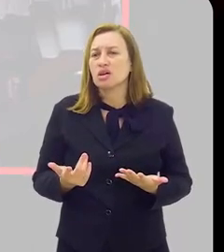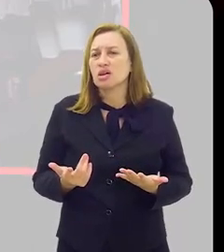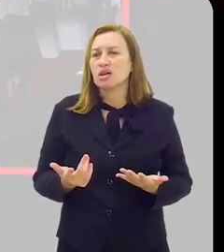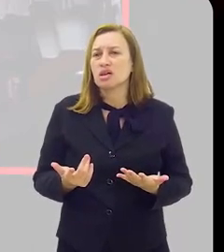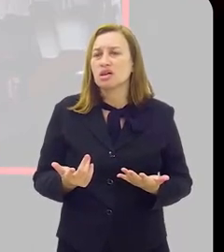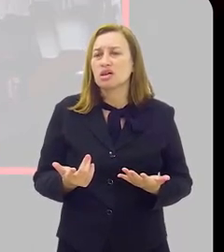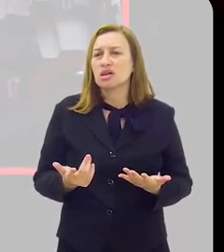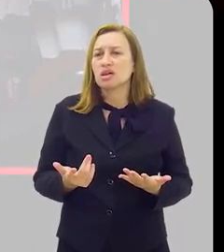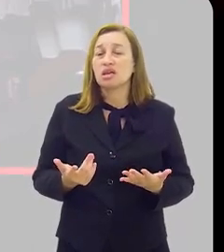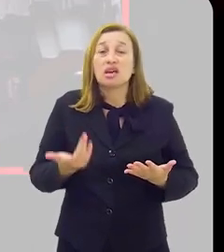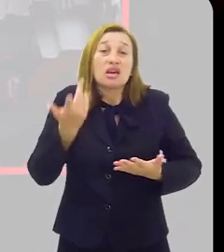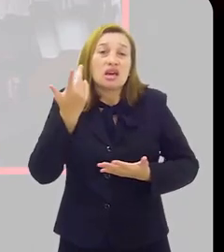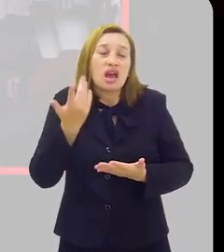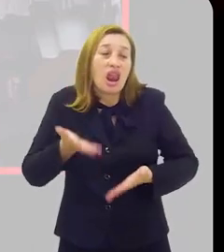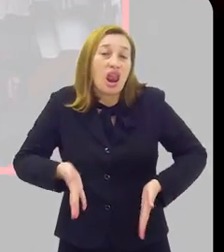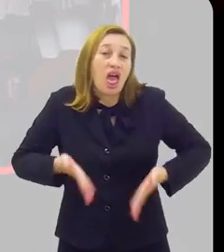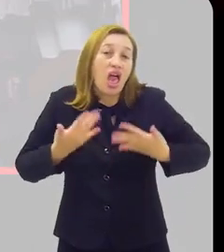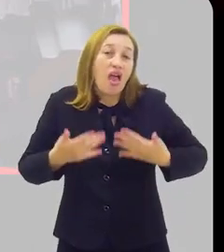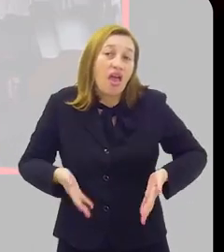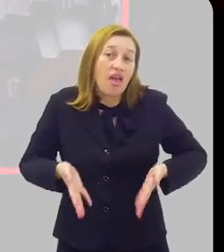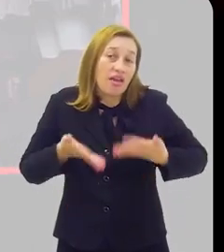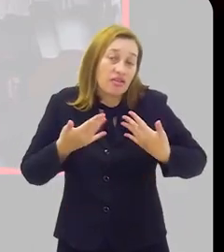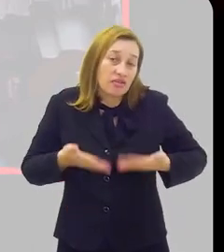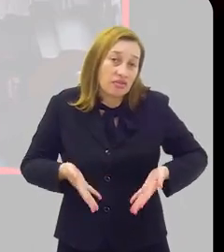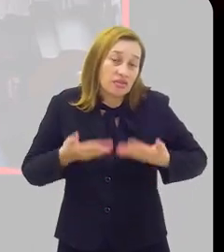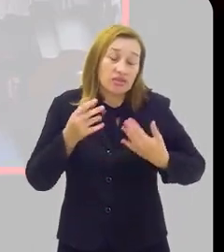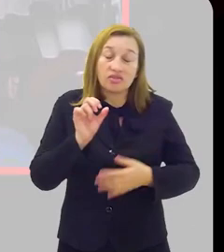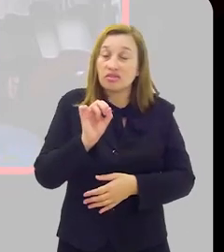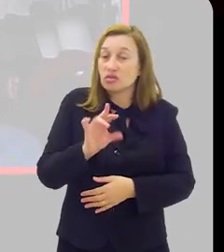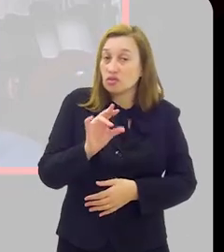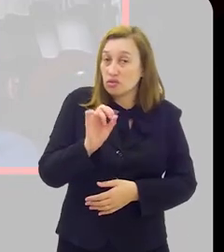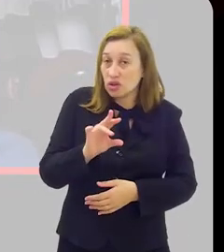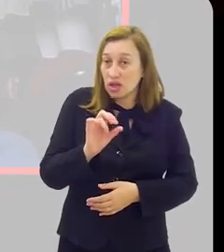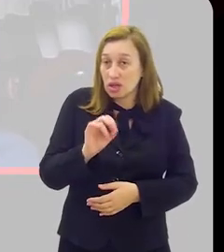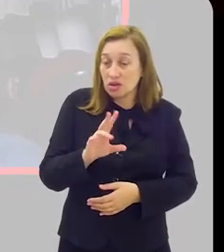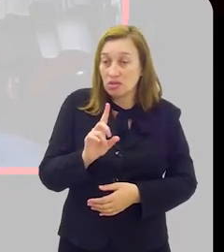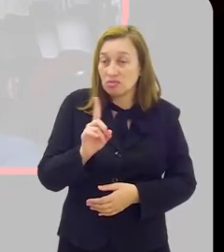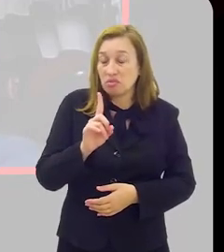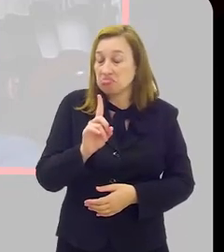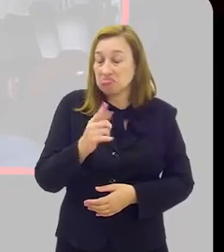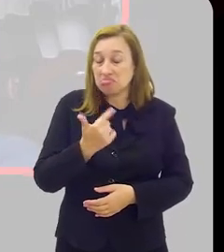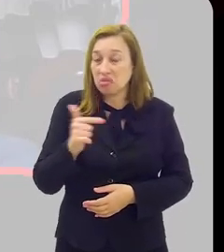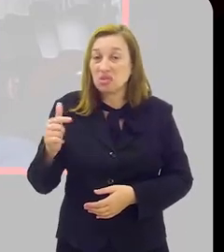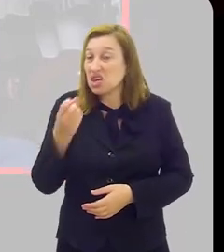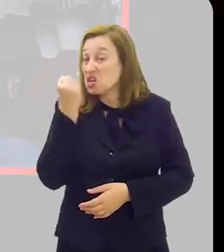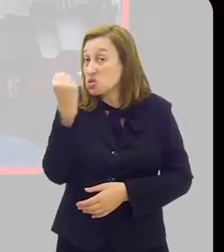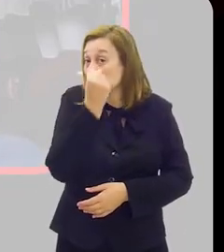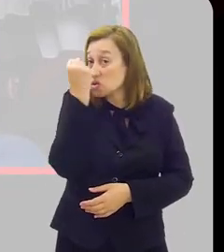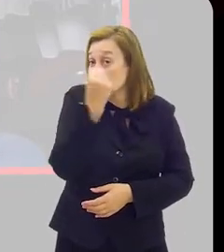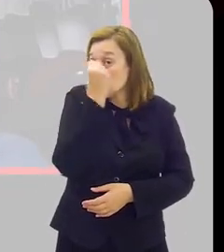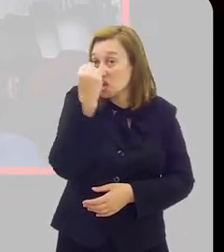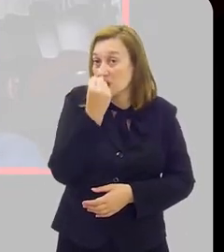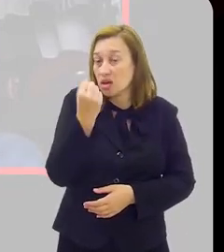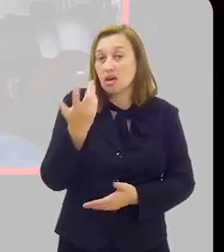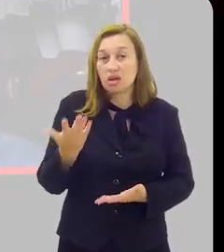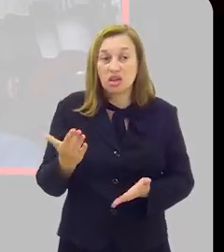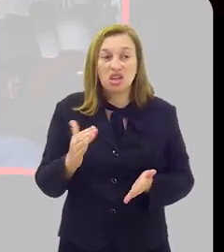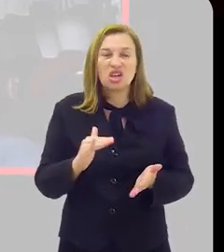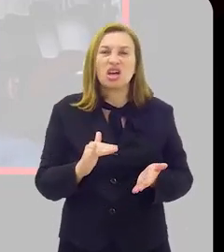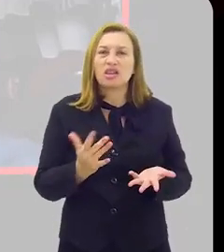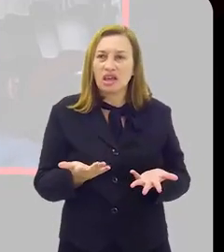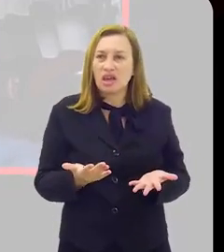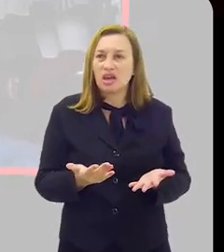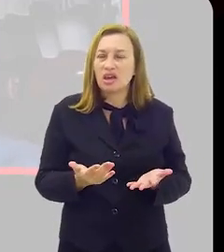eles são muito leves. que a gente não tem eventos adversos gravíssimos, investindo em